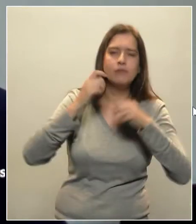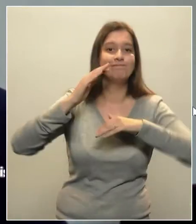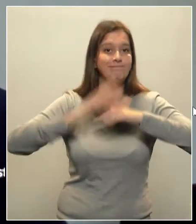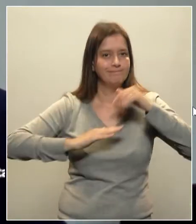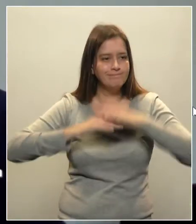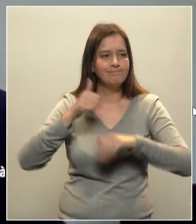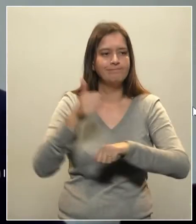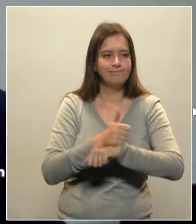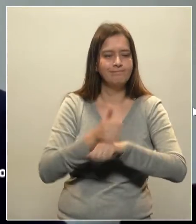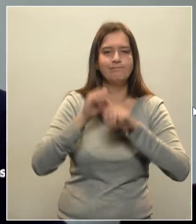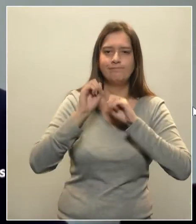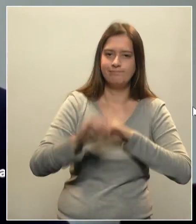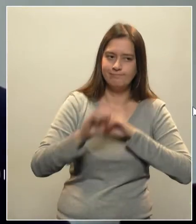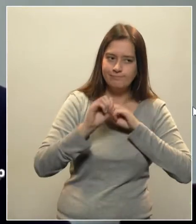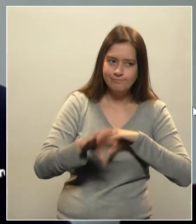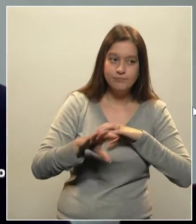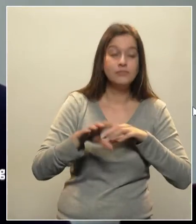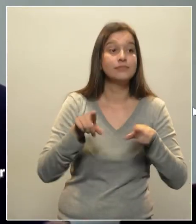as autoridades de saúde.